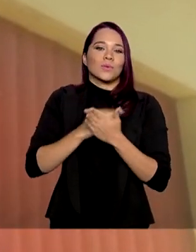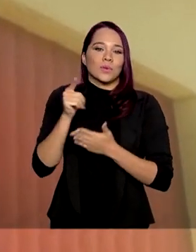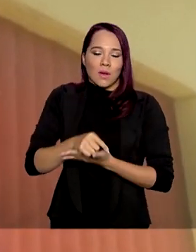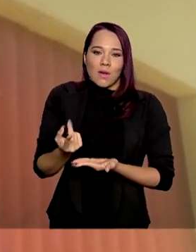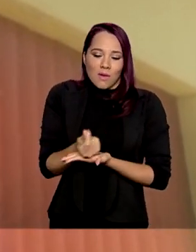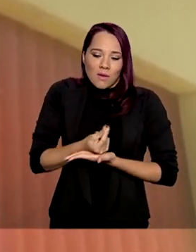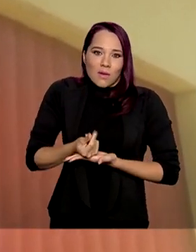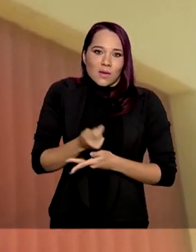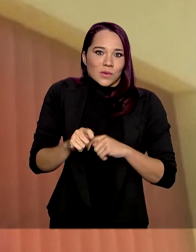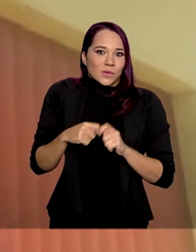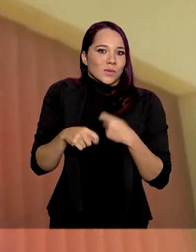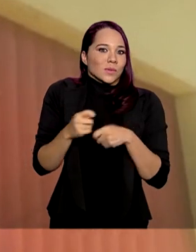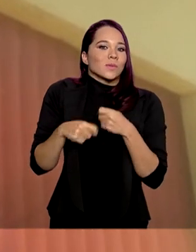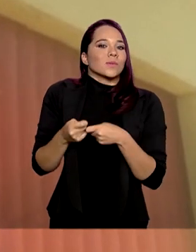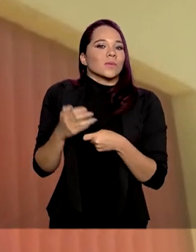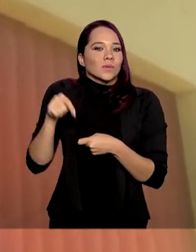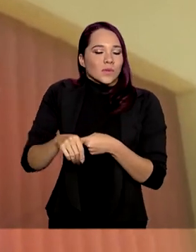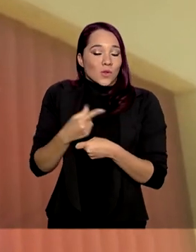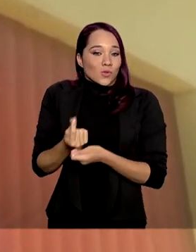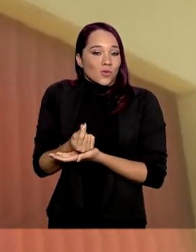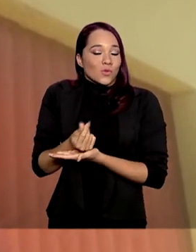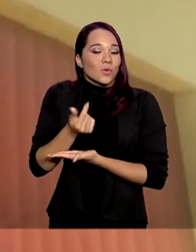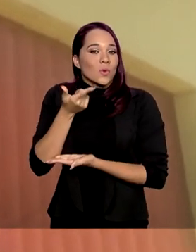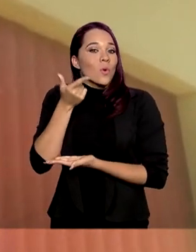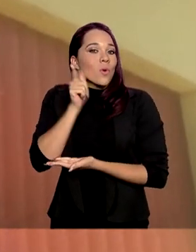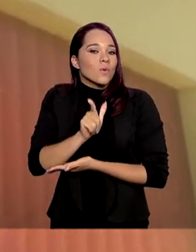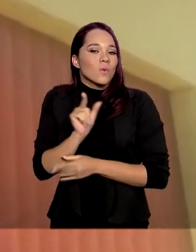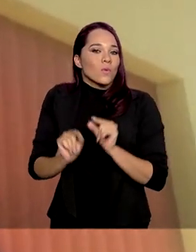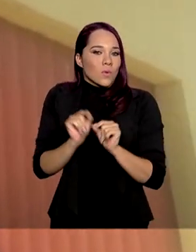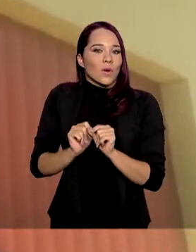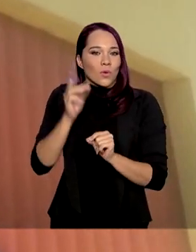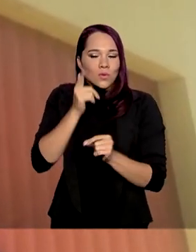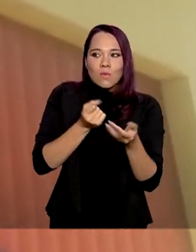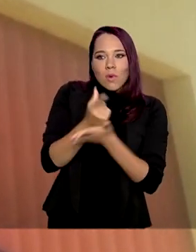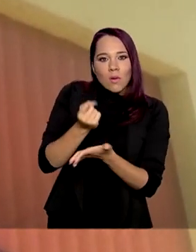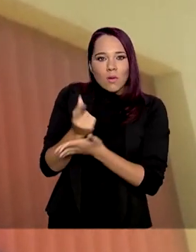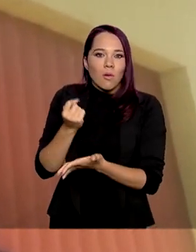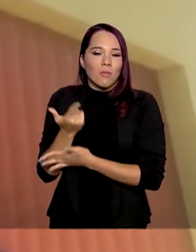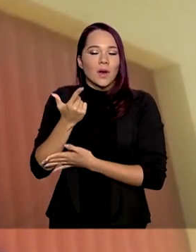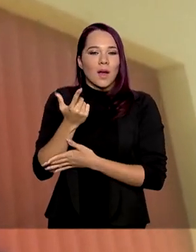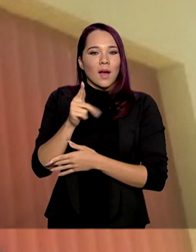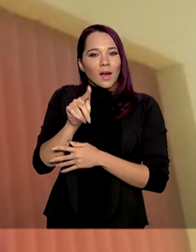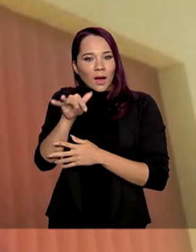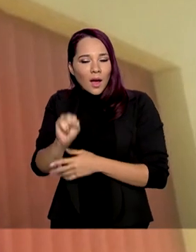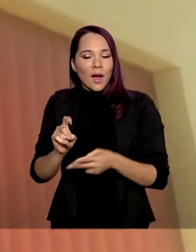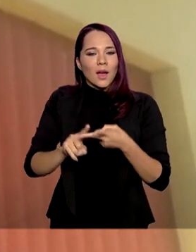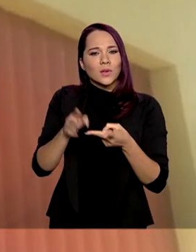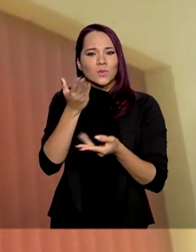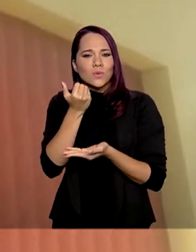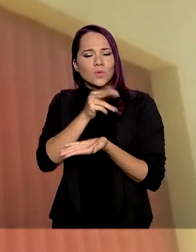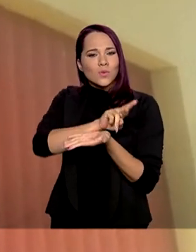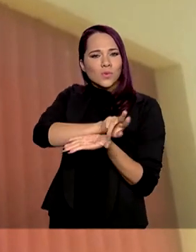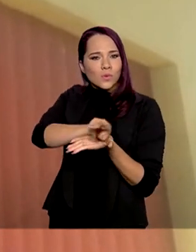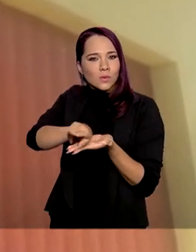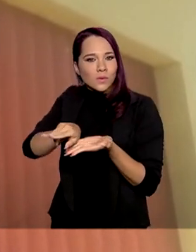orçamento, onde com esse dinheiro a gente pode estar comprando aí o gás e alimento